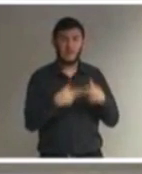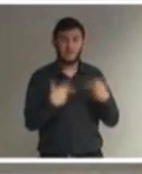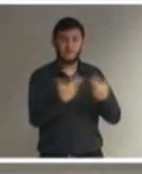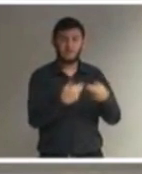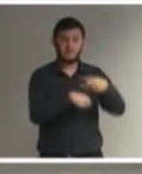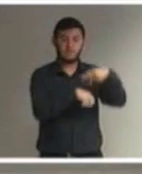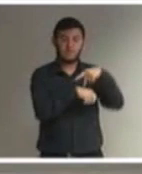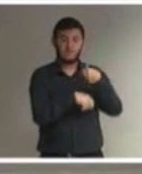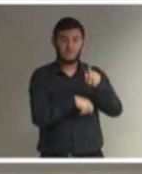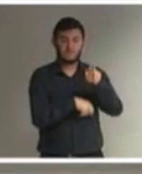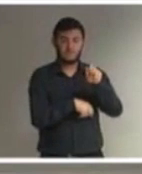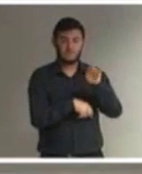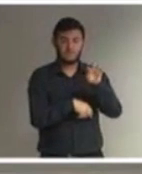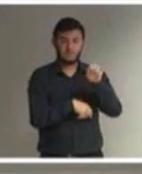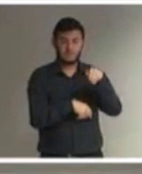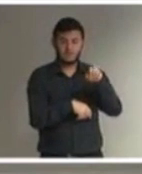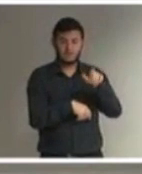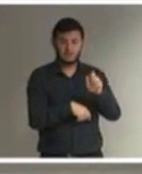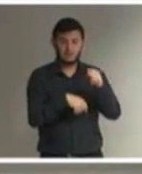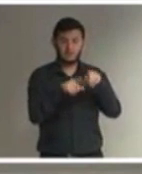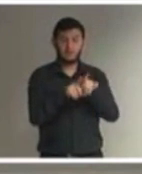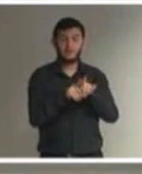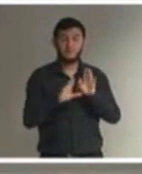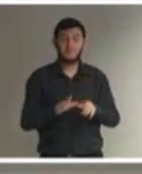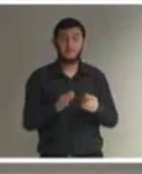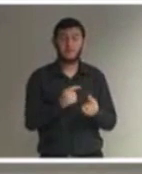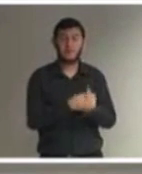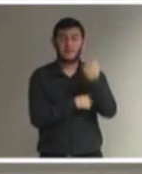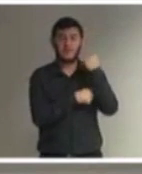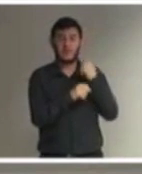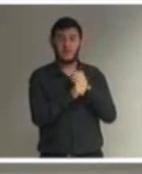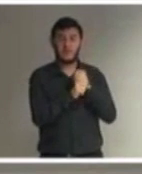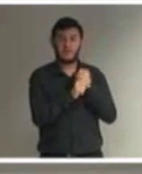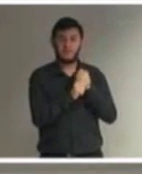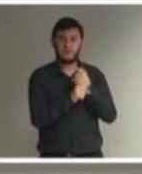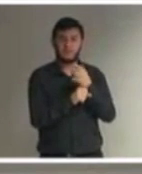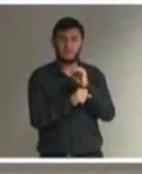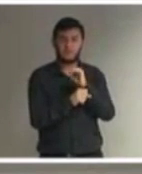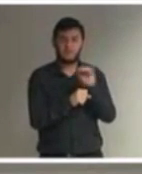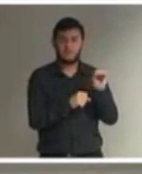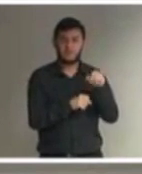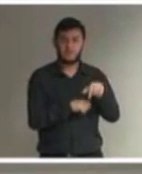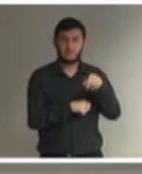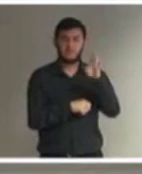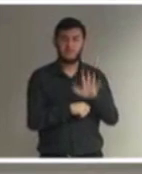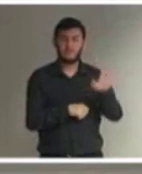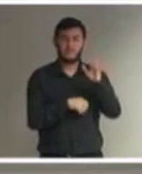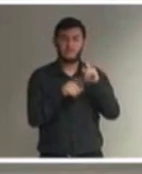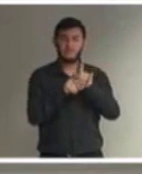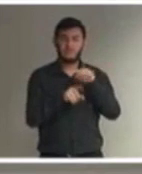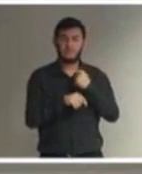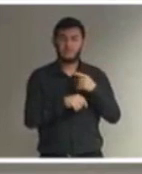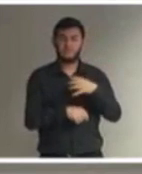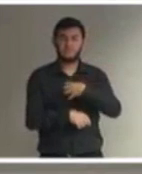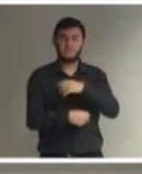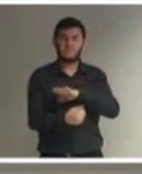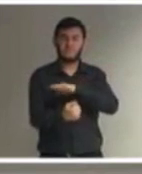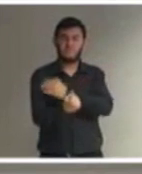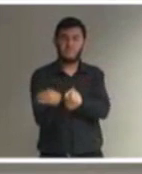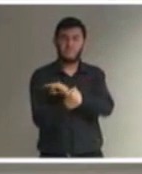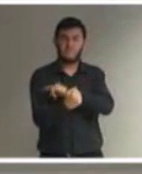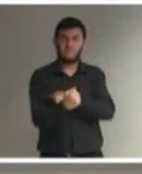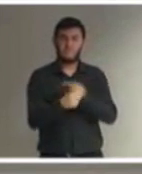início dos anos 2000, no Brasil ficou muito forte essa concepção de que a inclusão é direito da